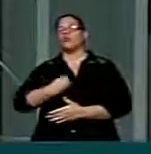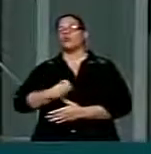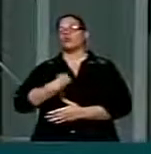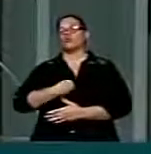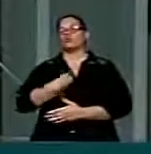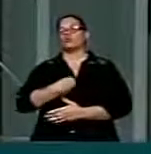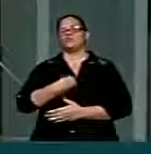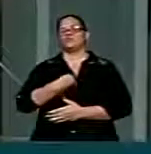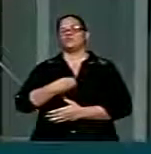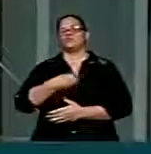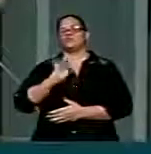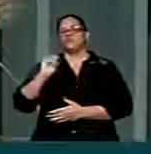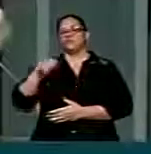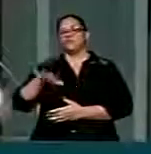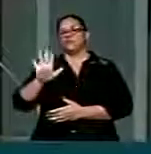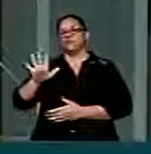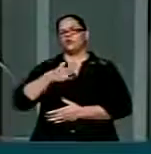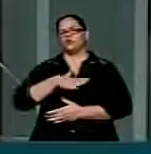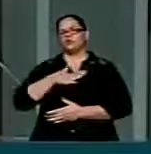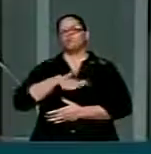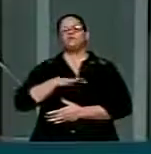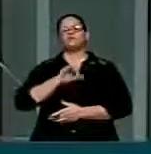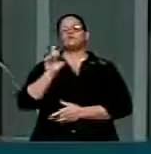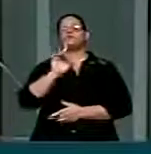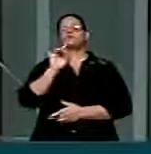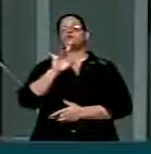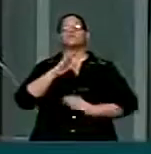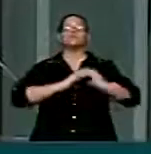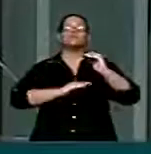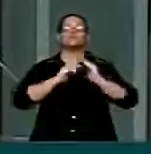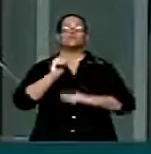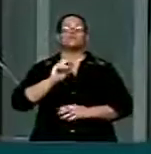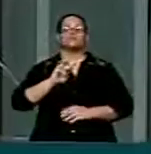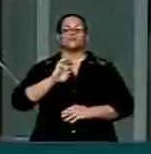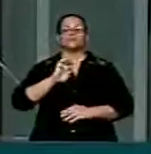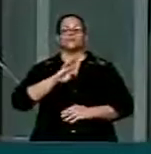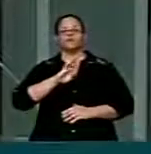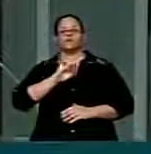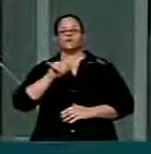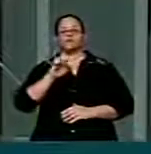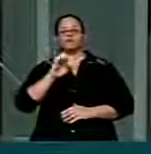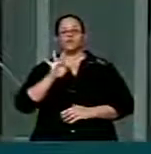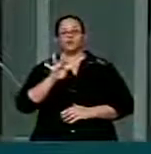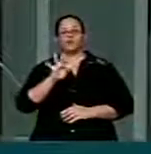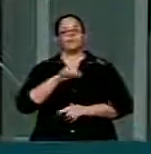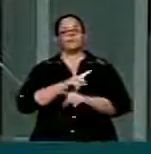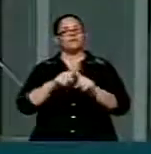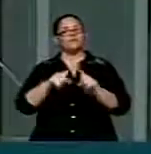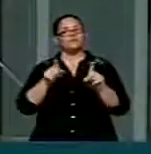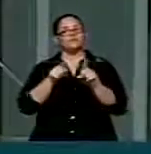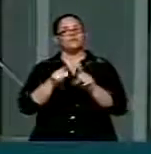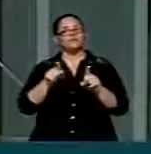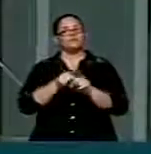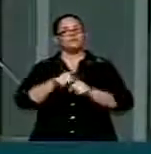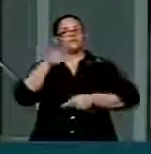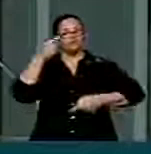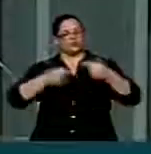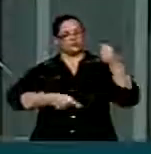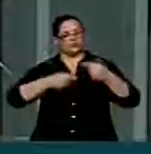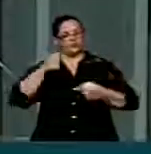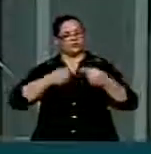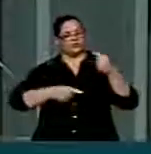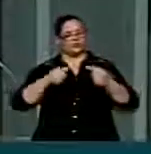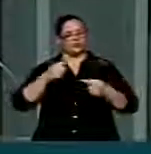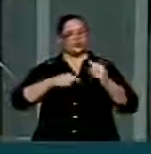Eu finalizo, Presidente, não somente a questão da Webjet e Gol, mas também para discutir, deputado Vaz de Lima,